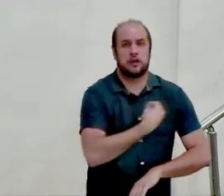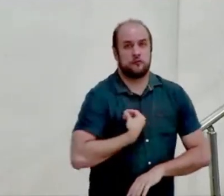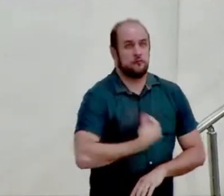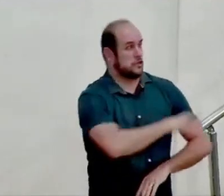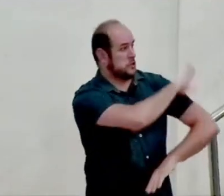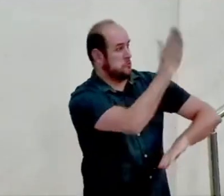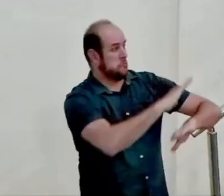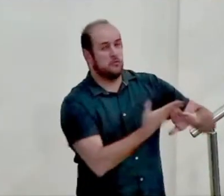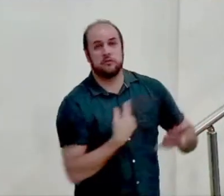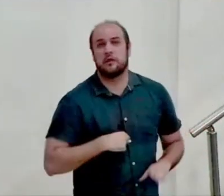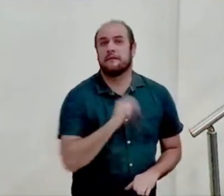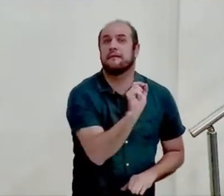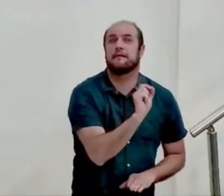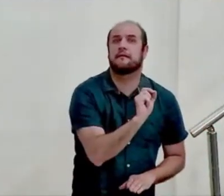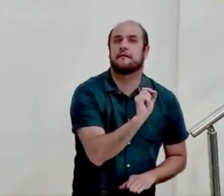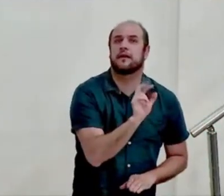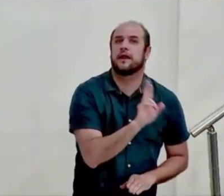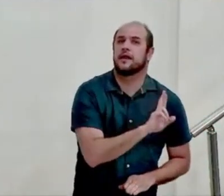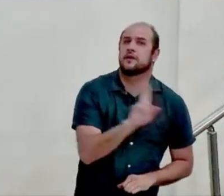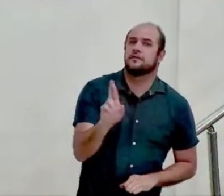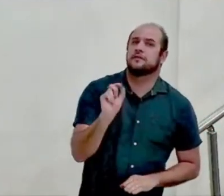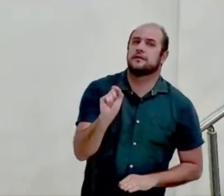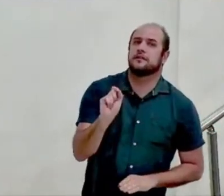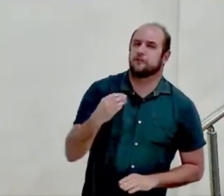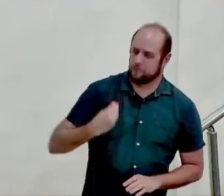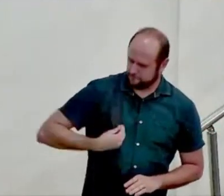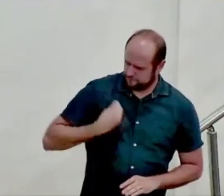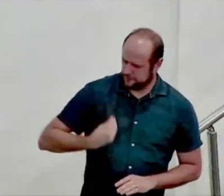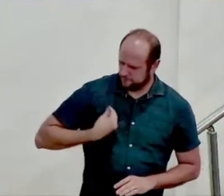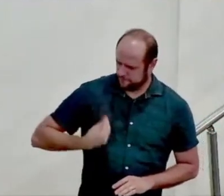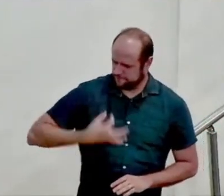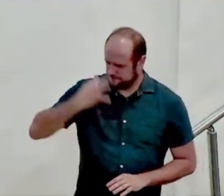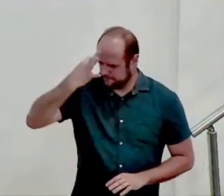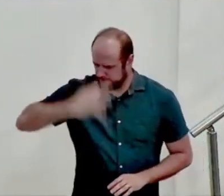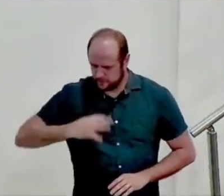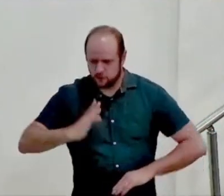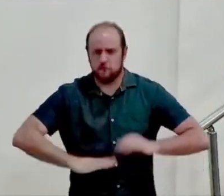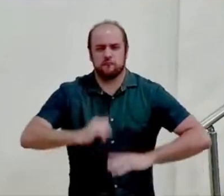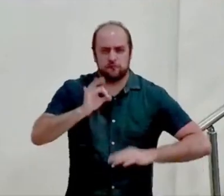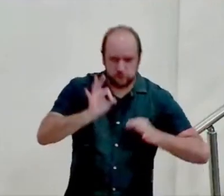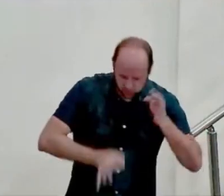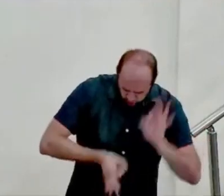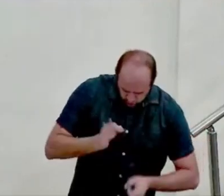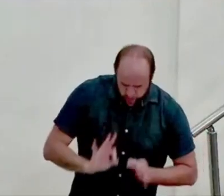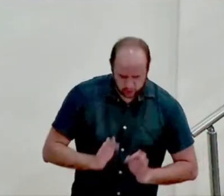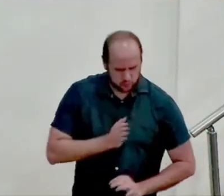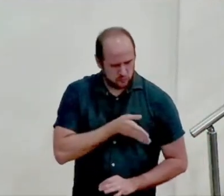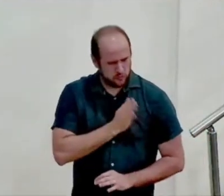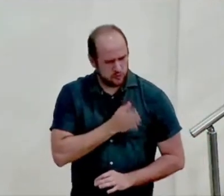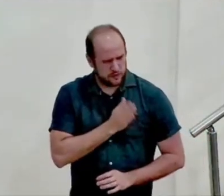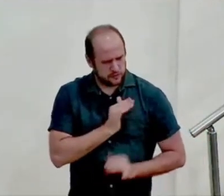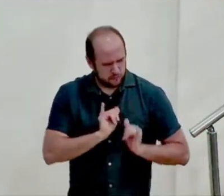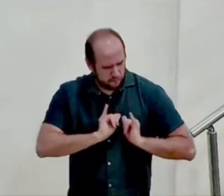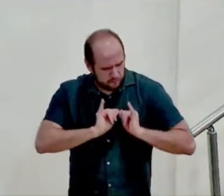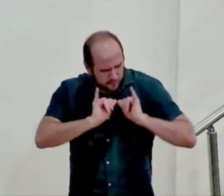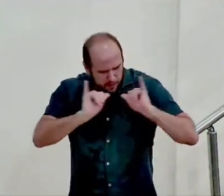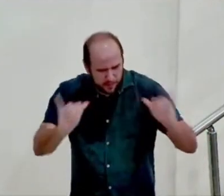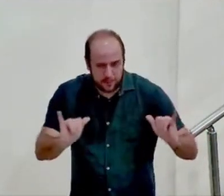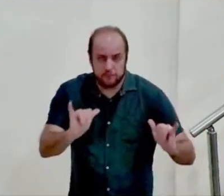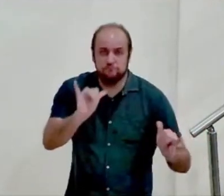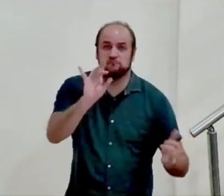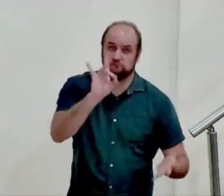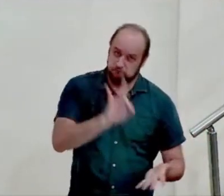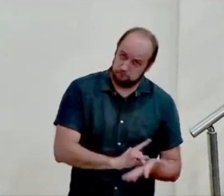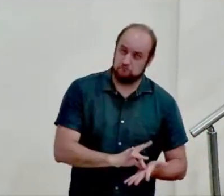e a resposta é o que vive com integridade pratica a justiça e de coração fala a verdade